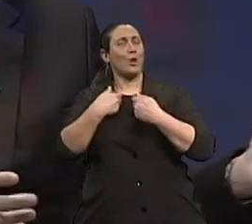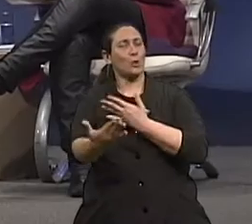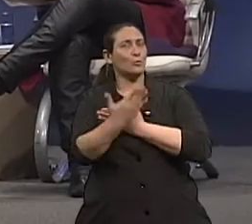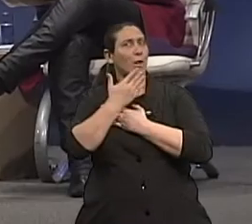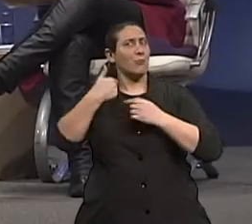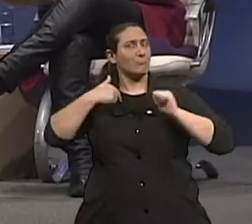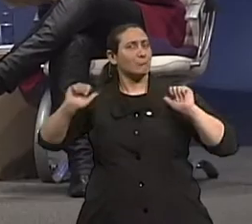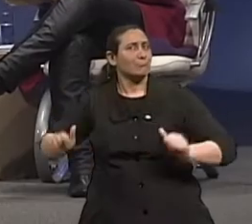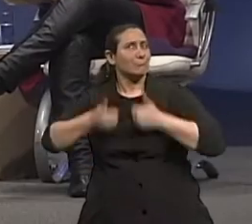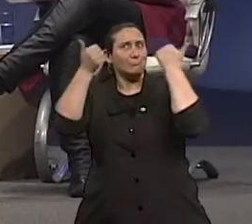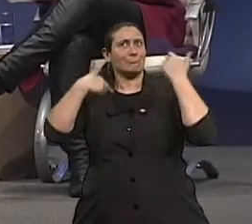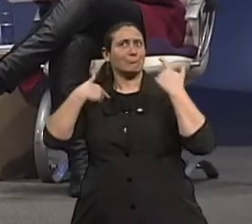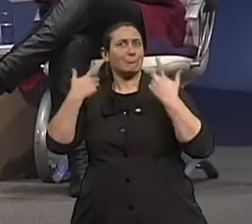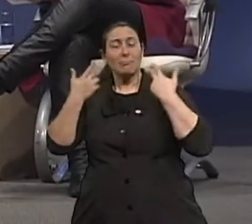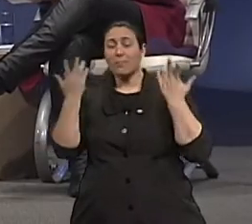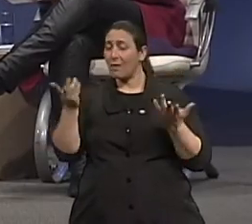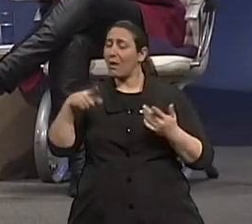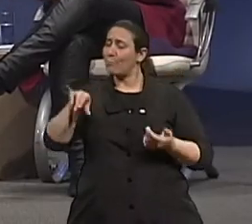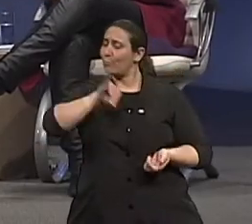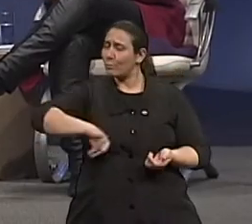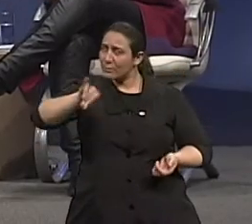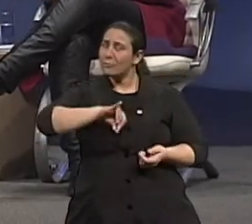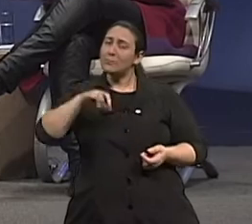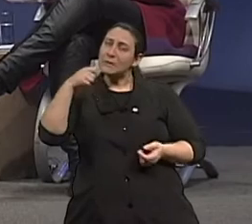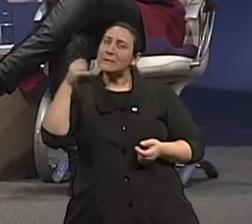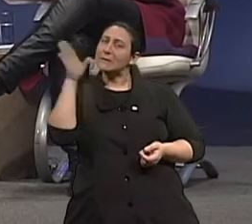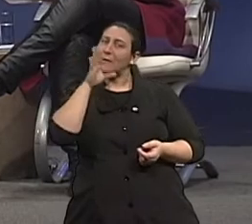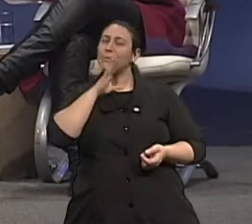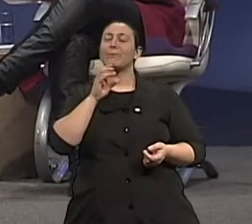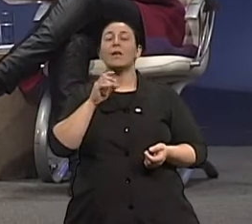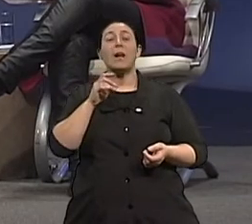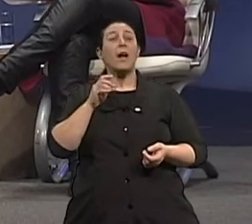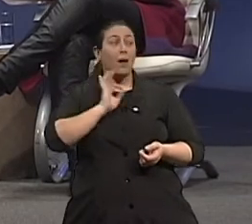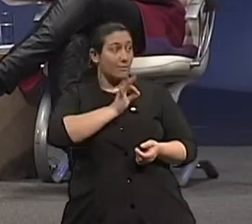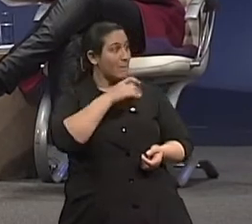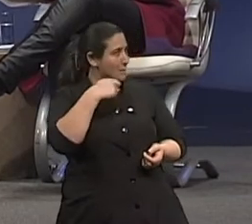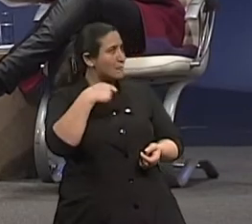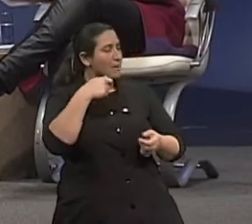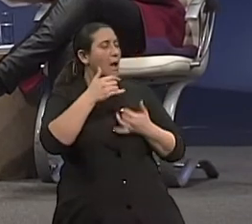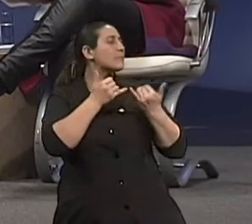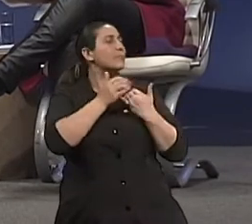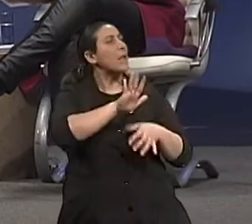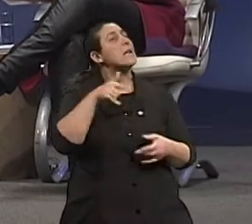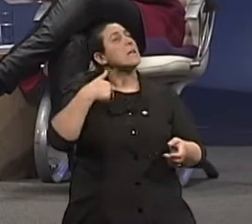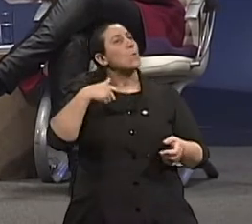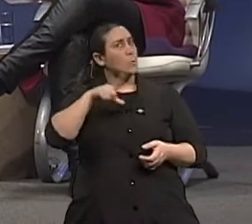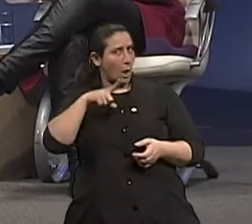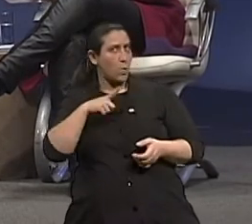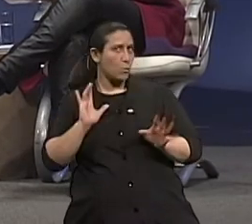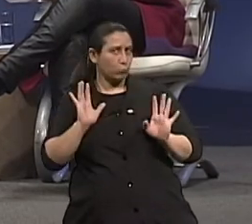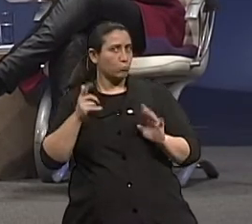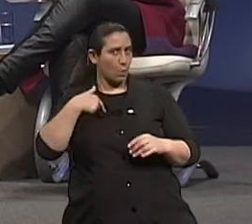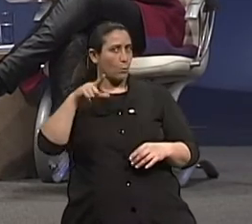como tu citasse, ainda é fundamental para que se atinja uma velhice mais saudável. Cuidar desta máquina. Se eu tenho uma máquina, que eu sou